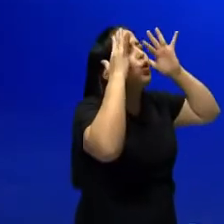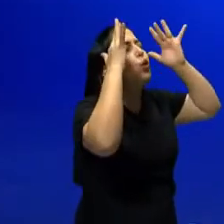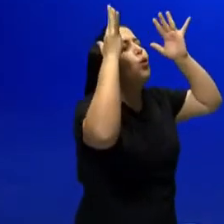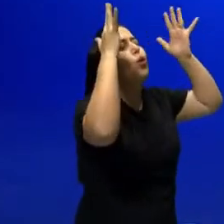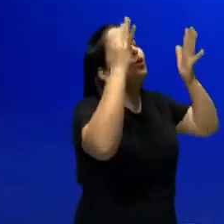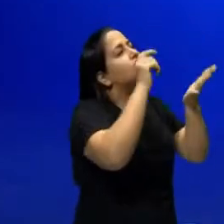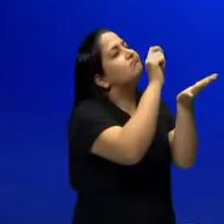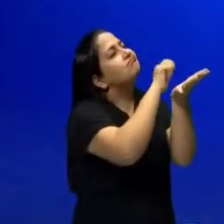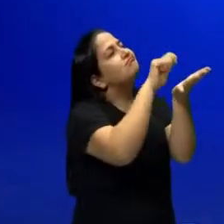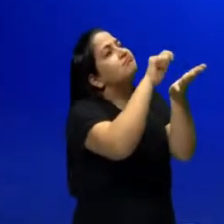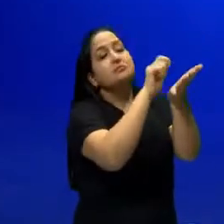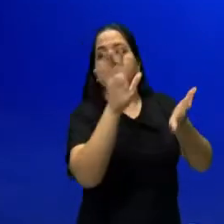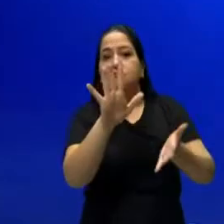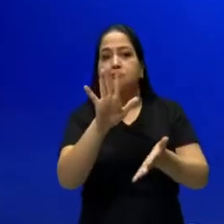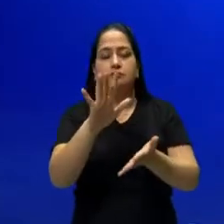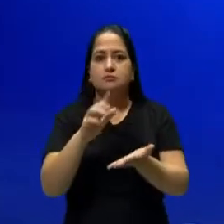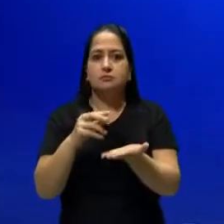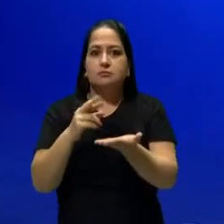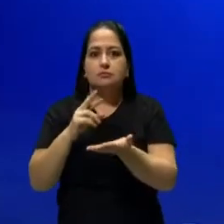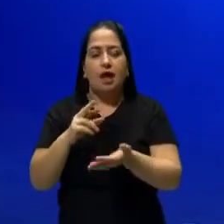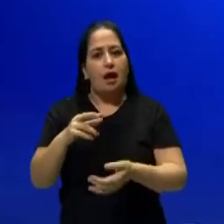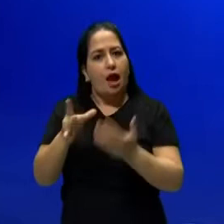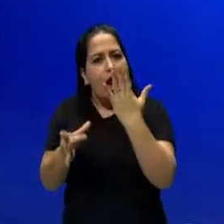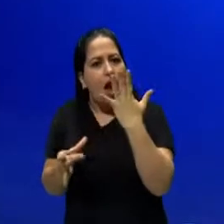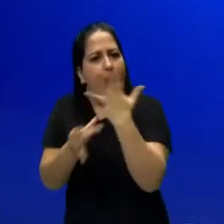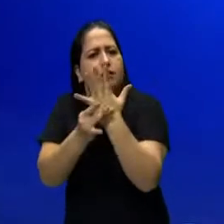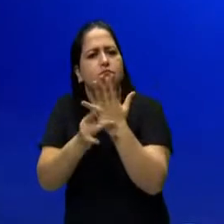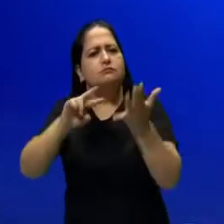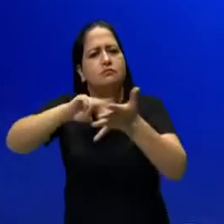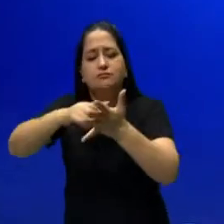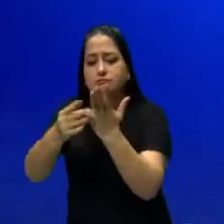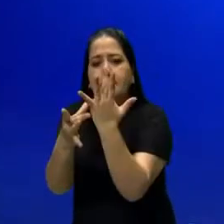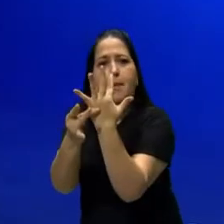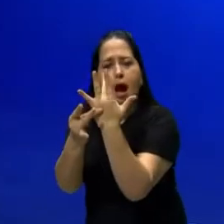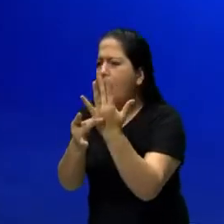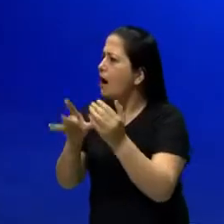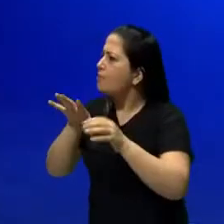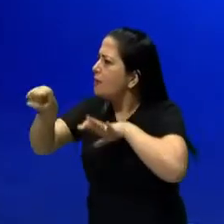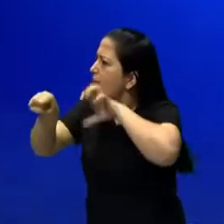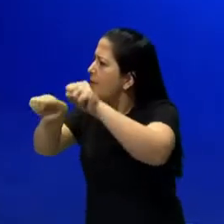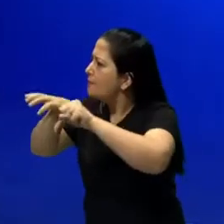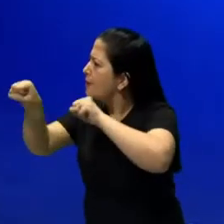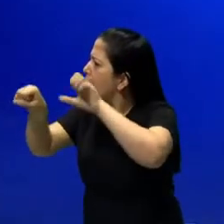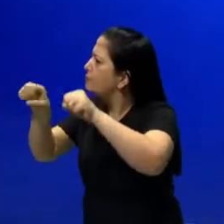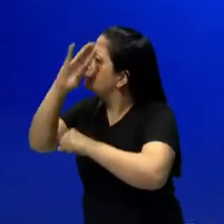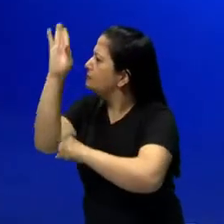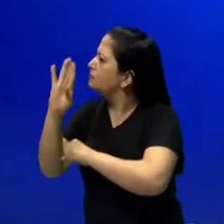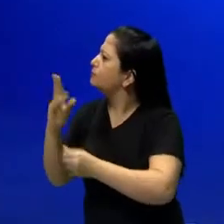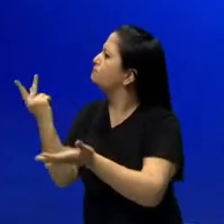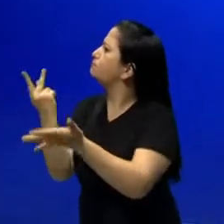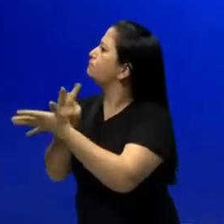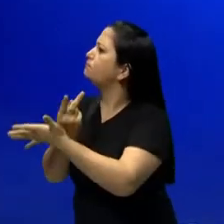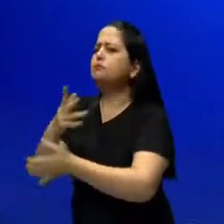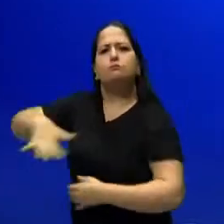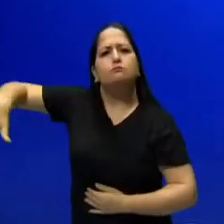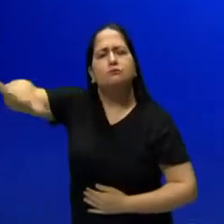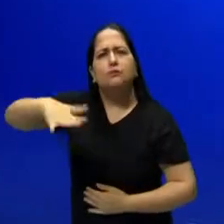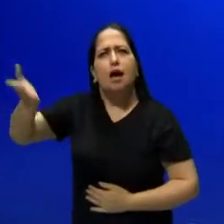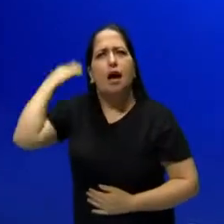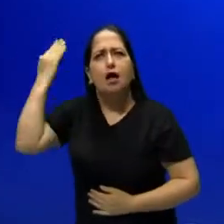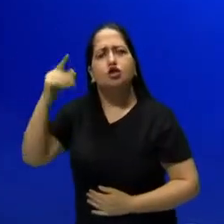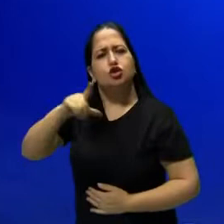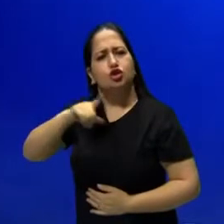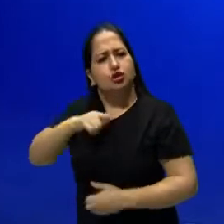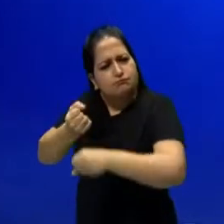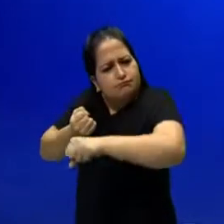vem com esse foco. Vamos trabalhar a nossa realidade. Vamos ver que Brasil é esse que libertou os